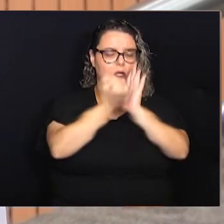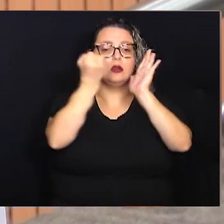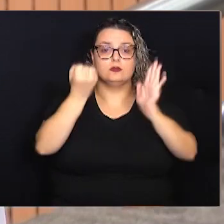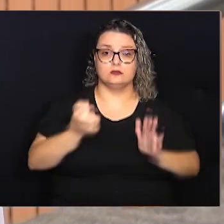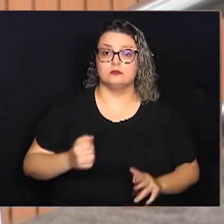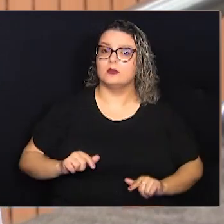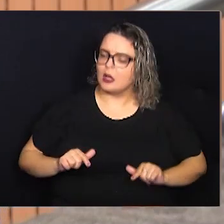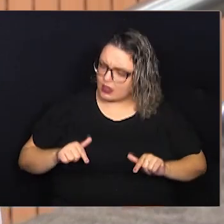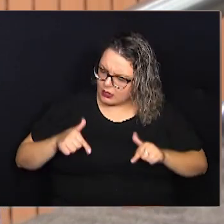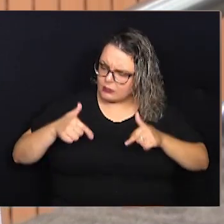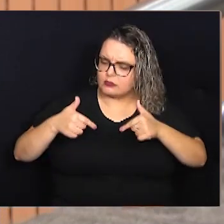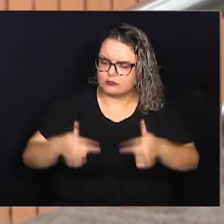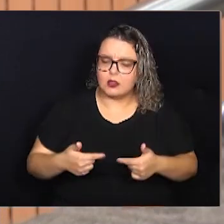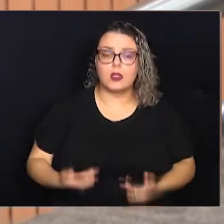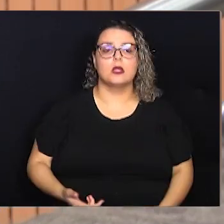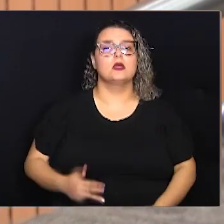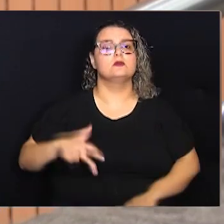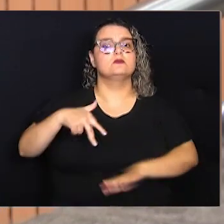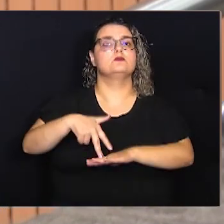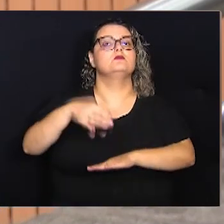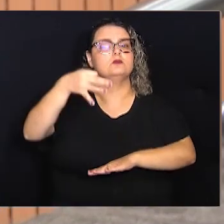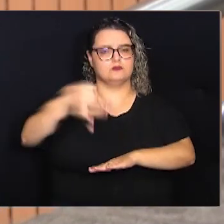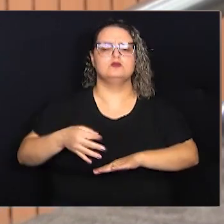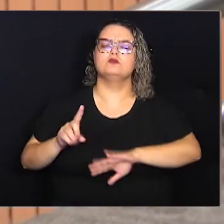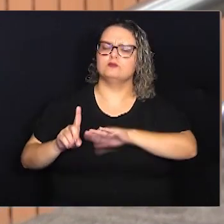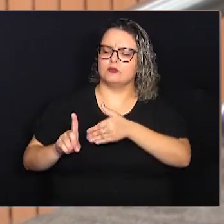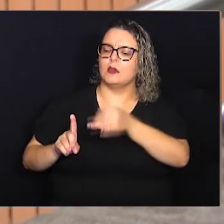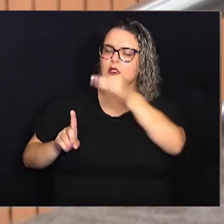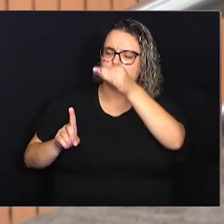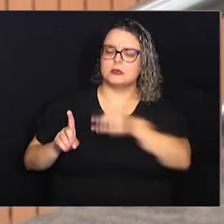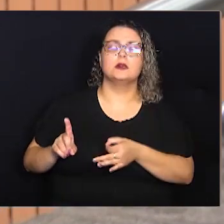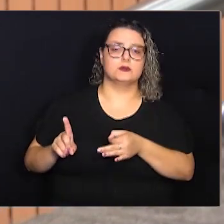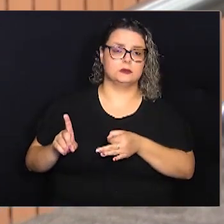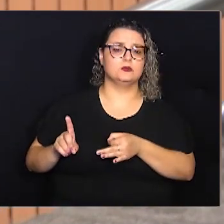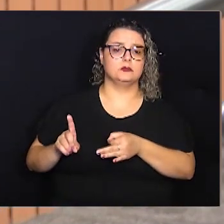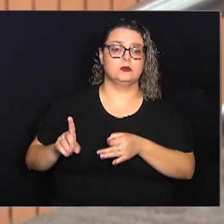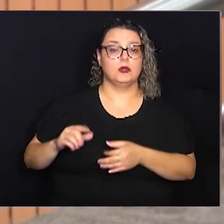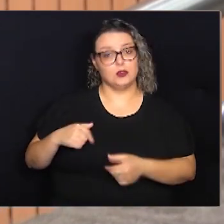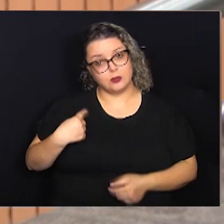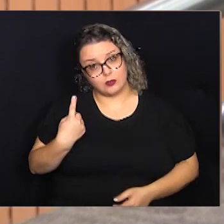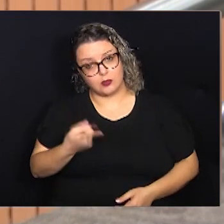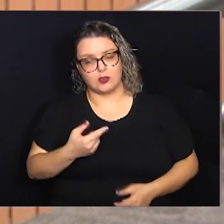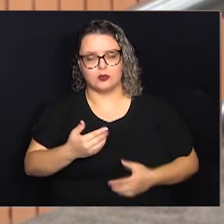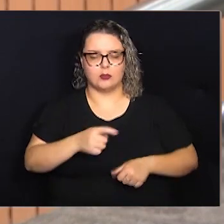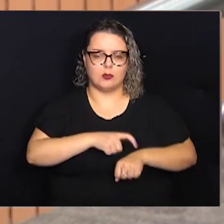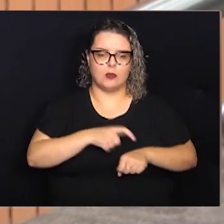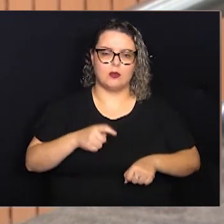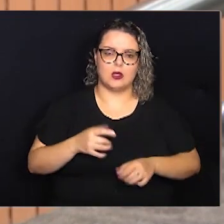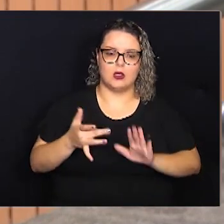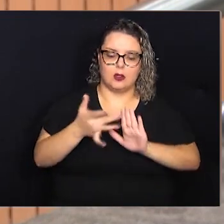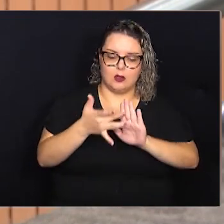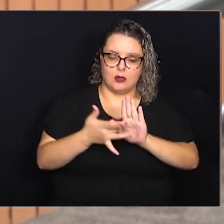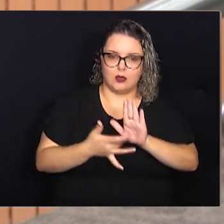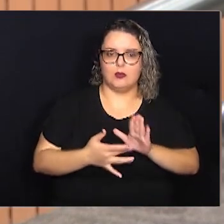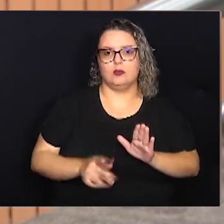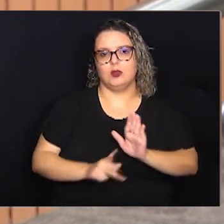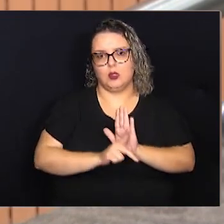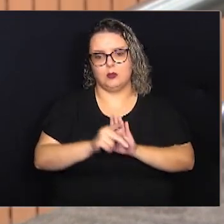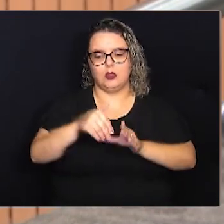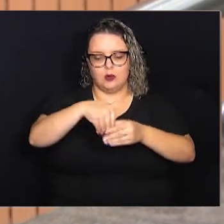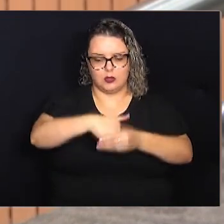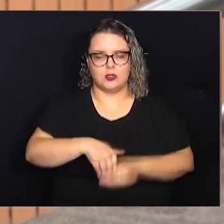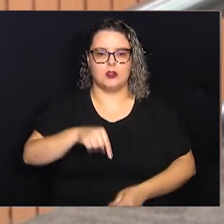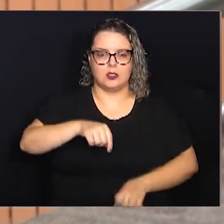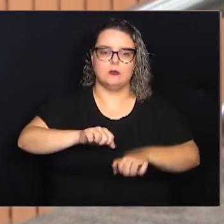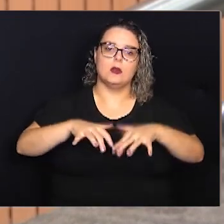cidade. E eu acho que reafirmou a nossa convicção de que essa homenagem é uma homenagem justa. E agora o próximo passo é trazer o projeto para